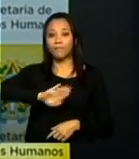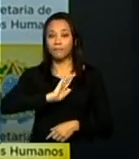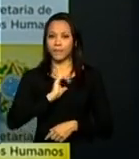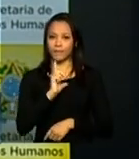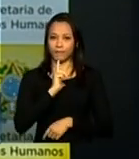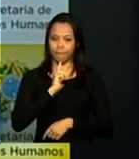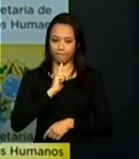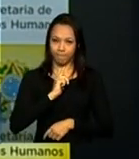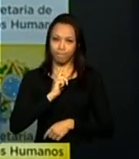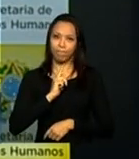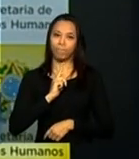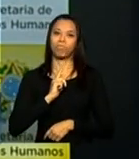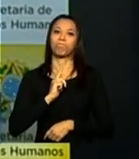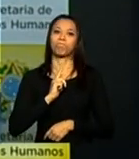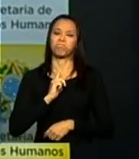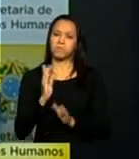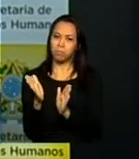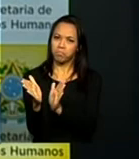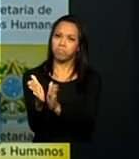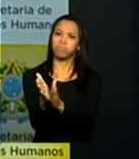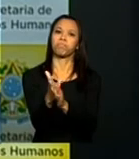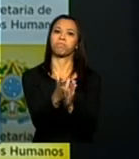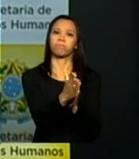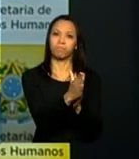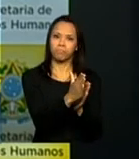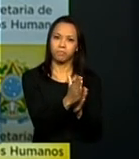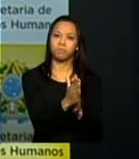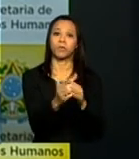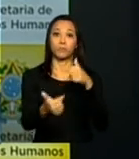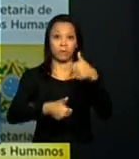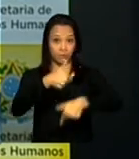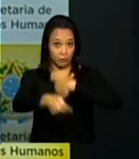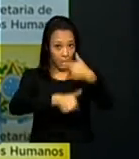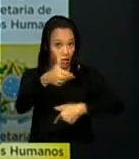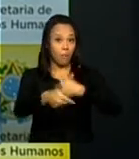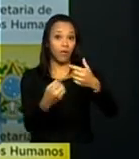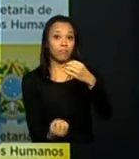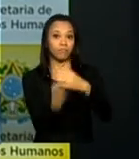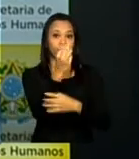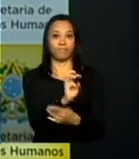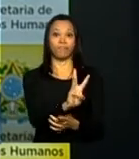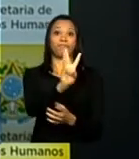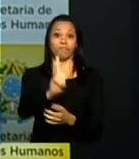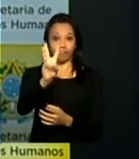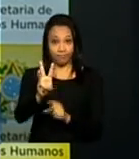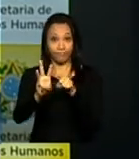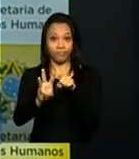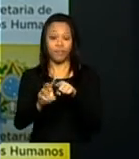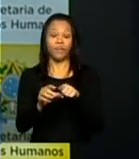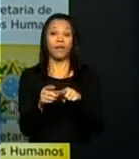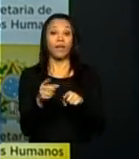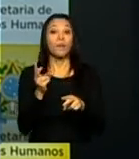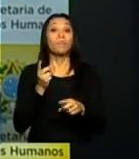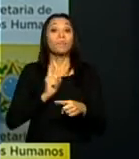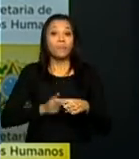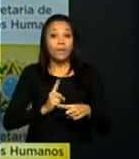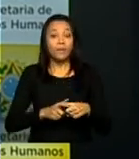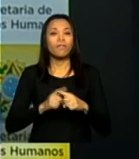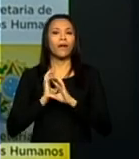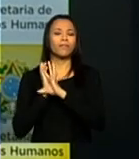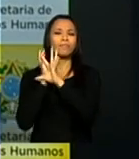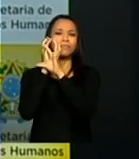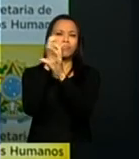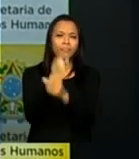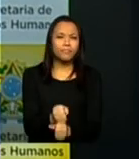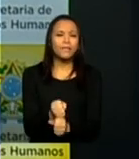saudar a iniciativa também, porque, sem dúvida alguma, a preservação da memória do país